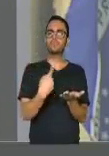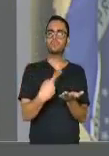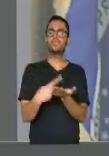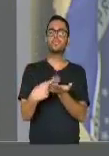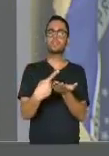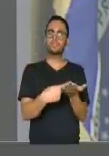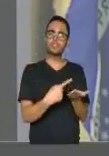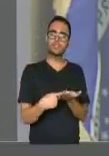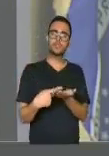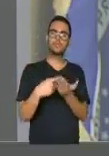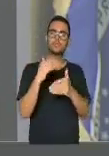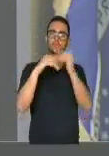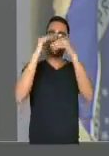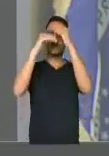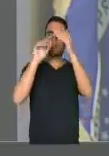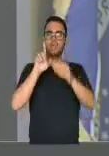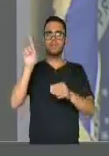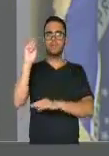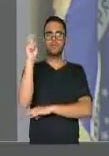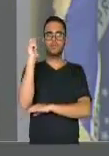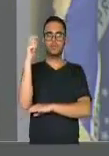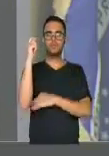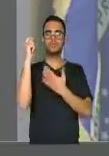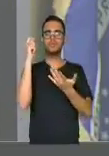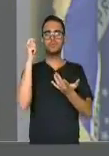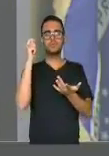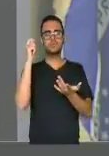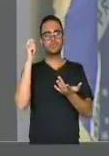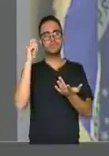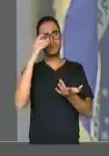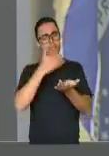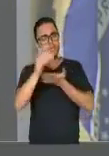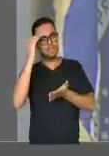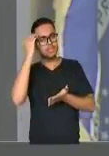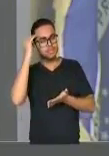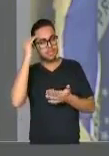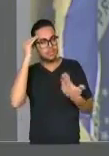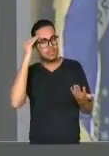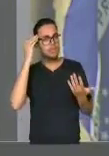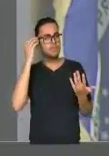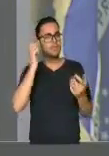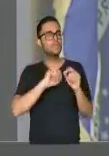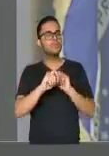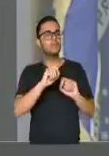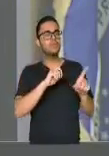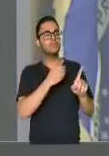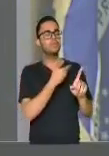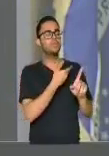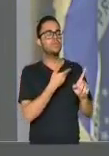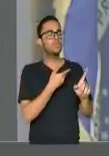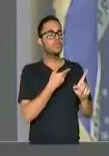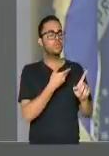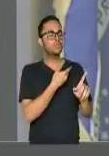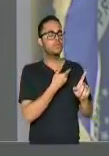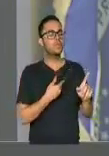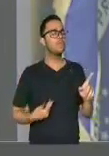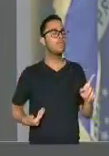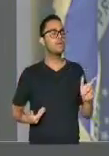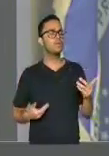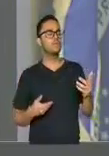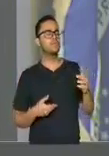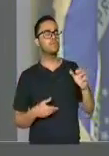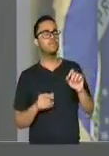com o desenvolvimento do Rio Grande, vem entendendo isso. E o que que o Estado, qual é a proposta